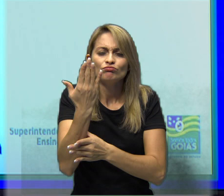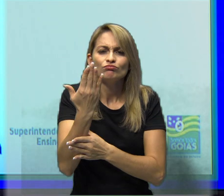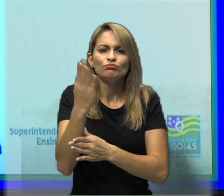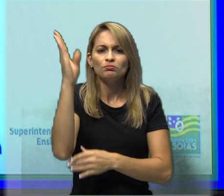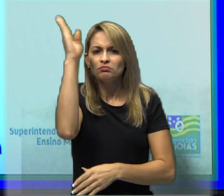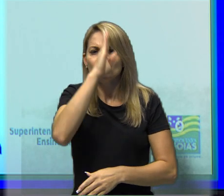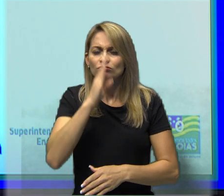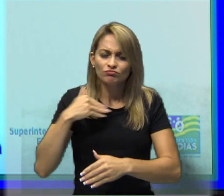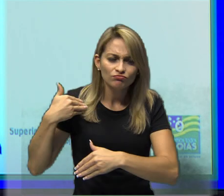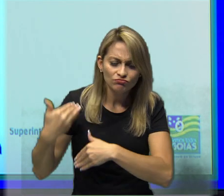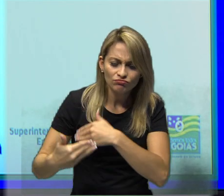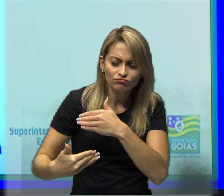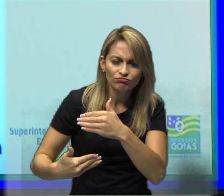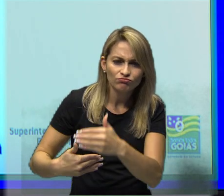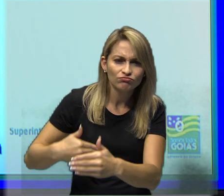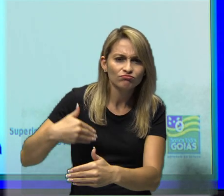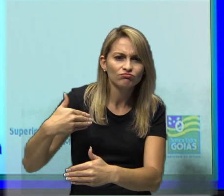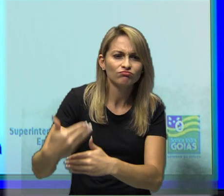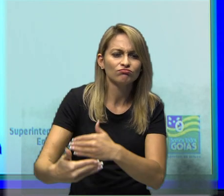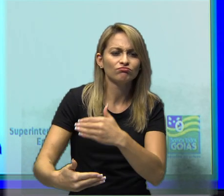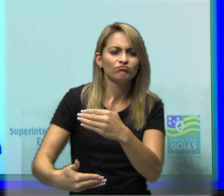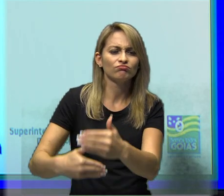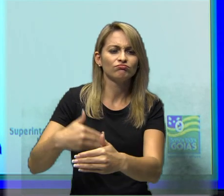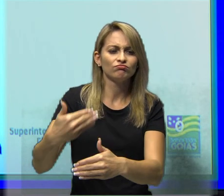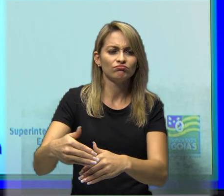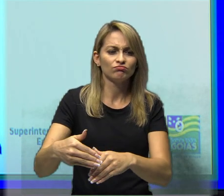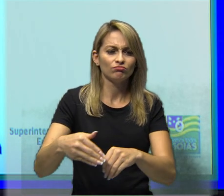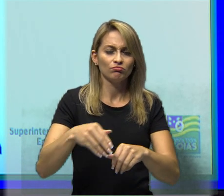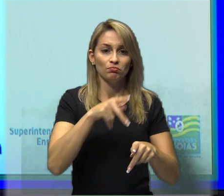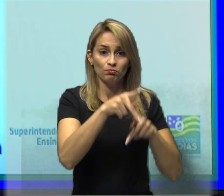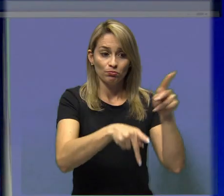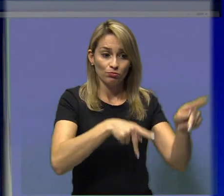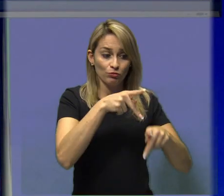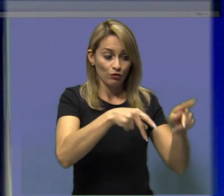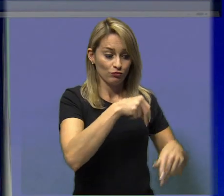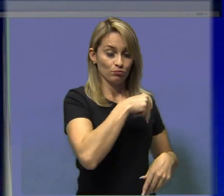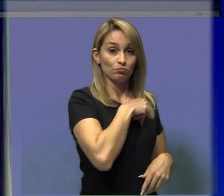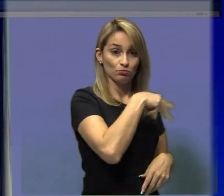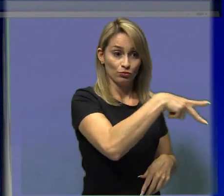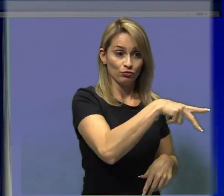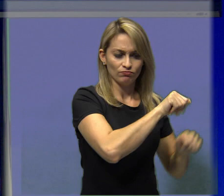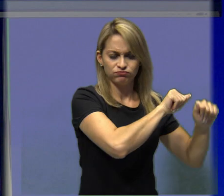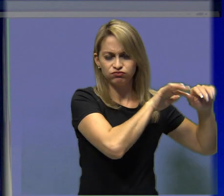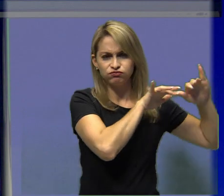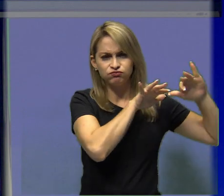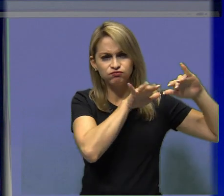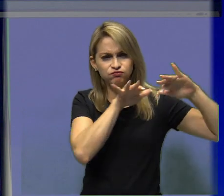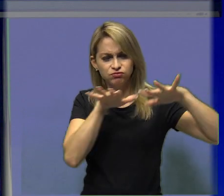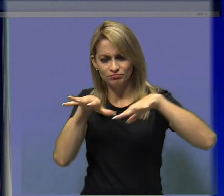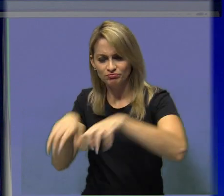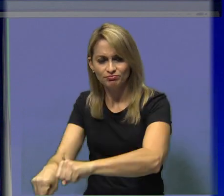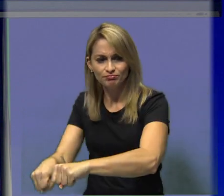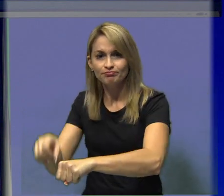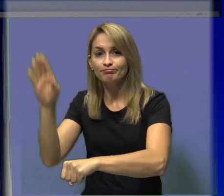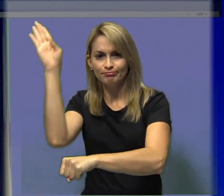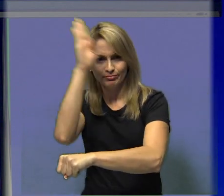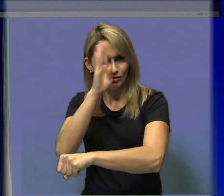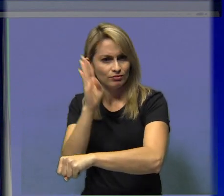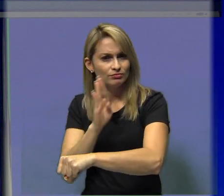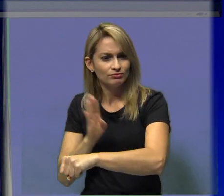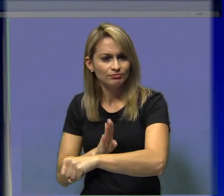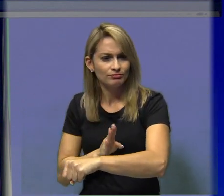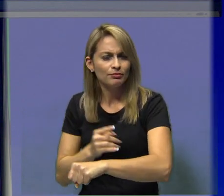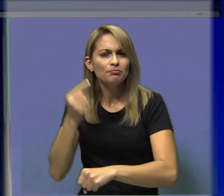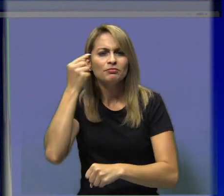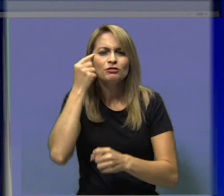falar um pouco sobre o processo inicial de colonização dos portugueses aqui no Brasil. E é claro, iremos abordar um pouco